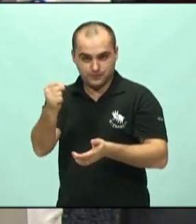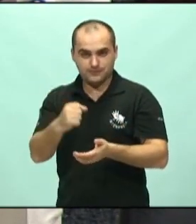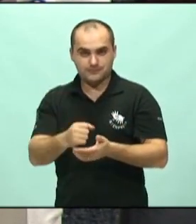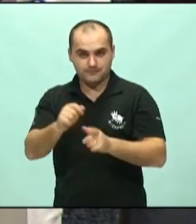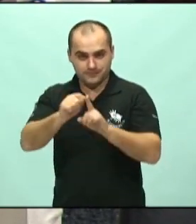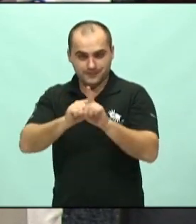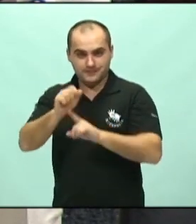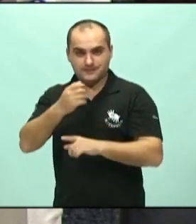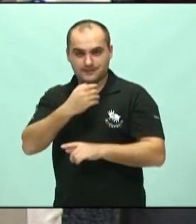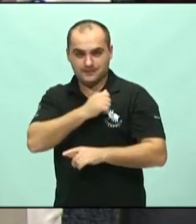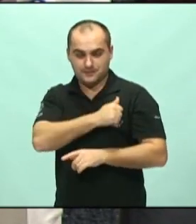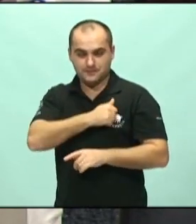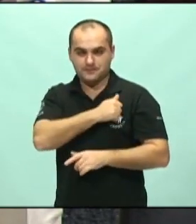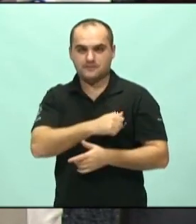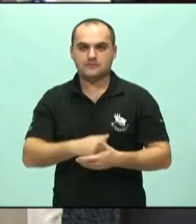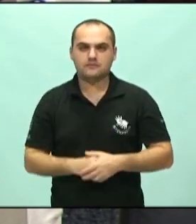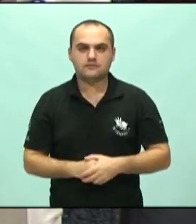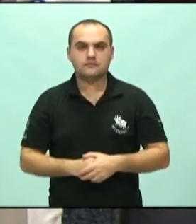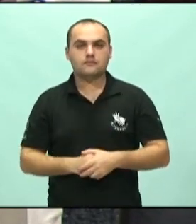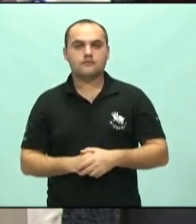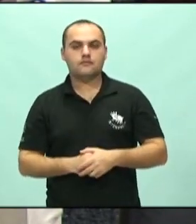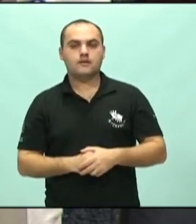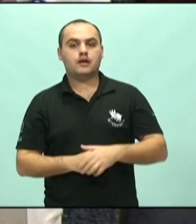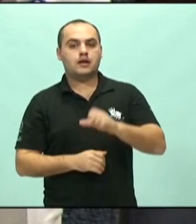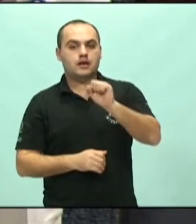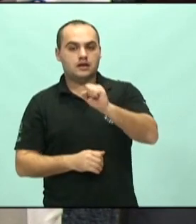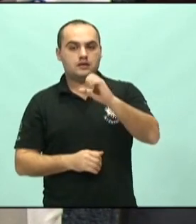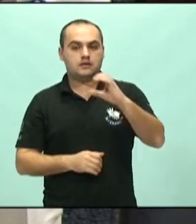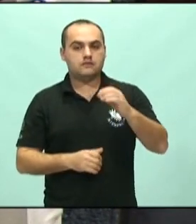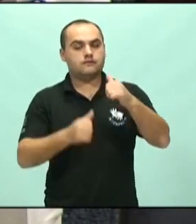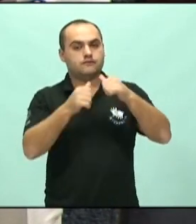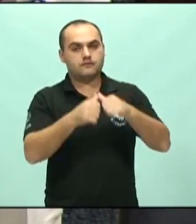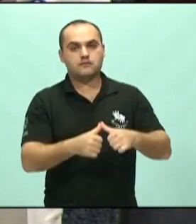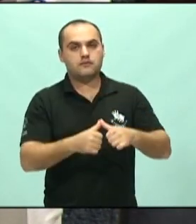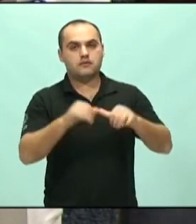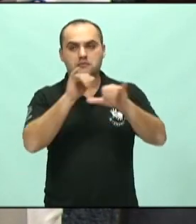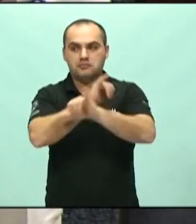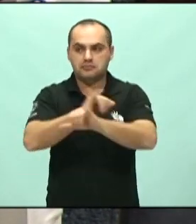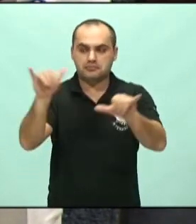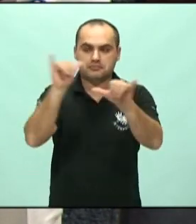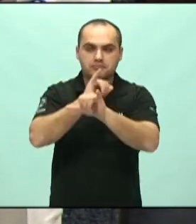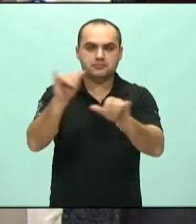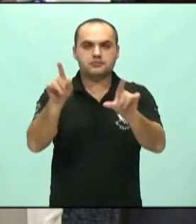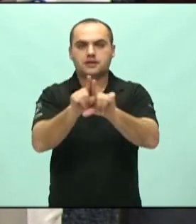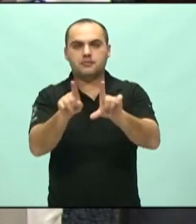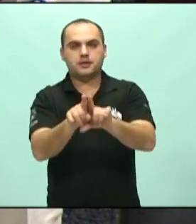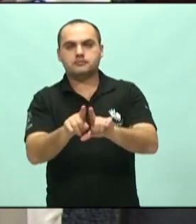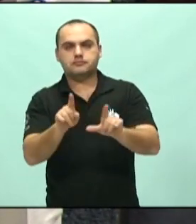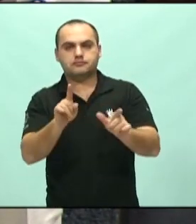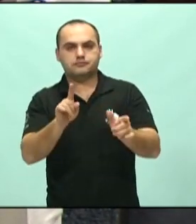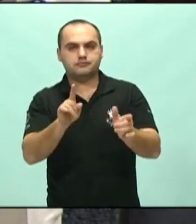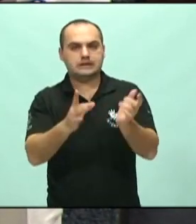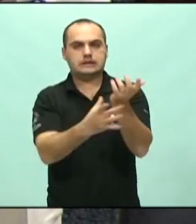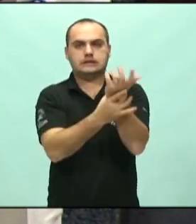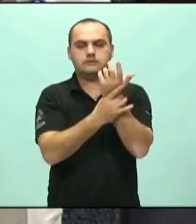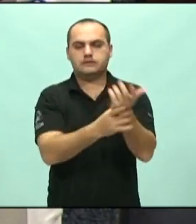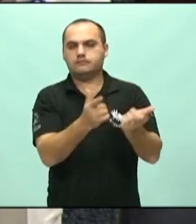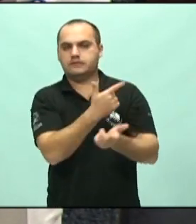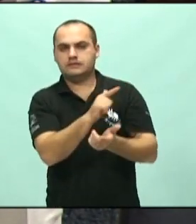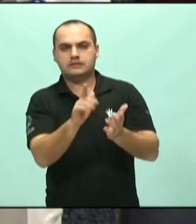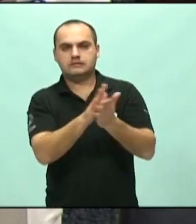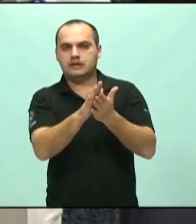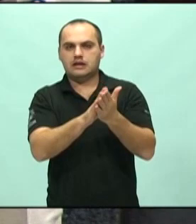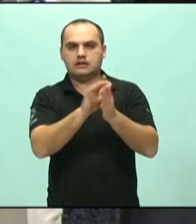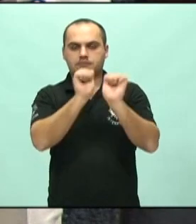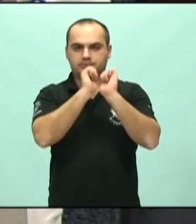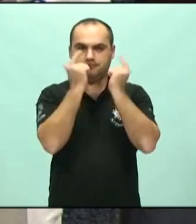decretos, então, Santa Catarina continuou sem divulgar e sem finalizar o seu procedimento de Assembleia Legislativa e